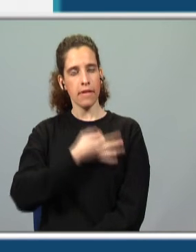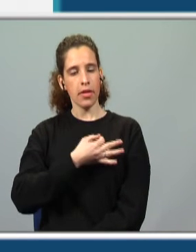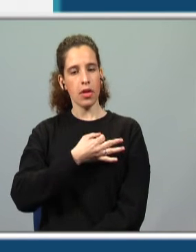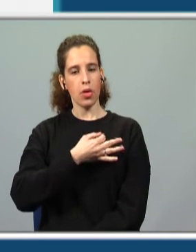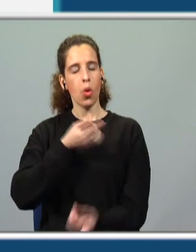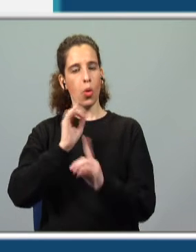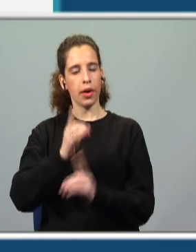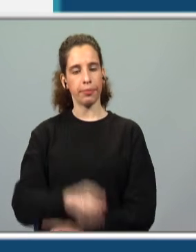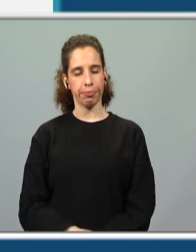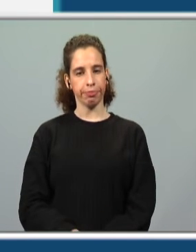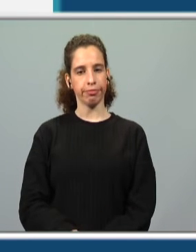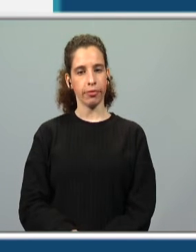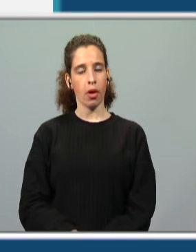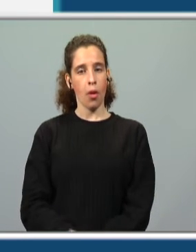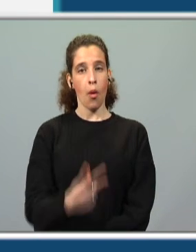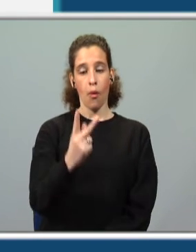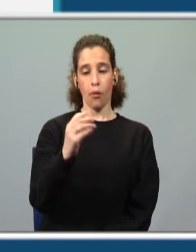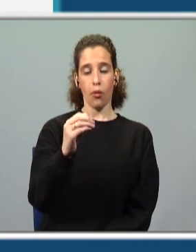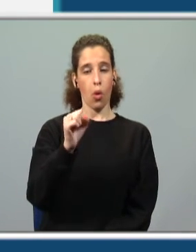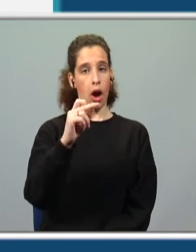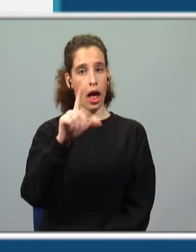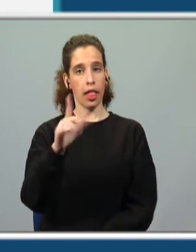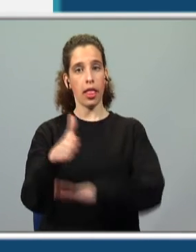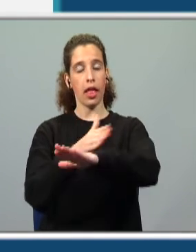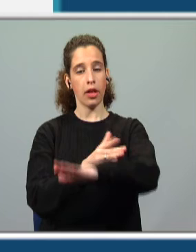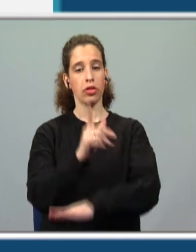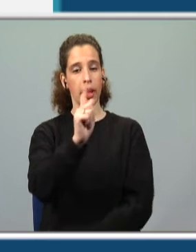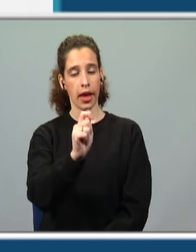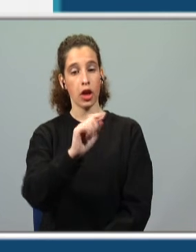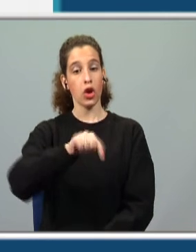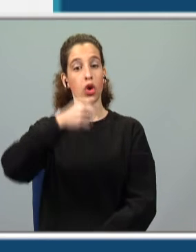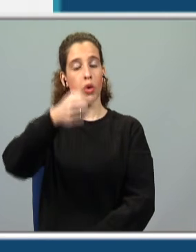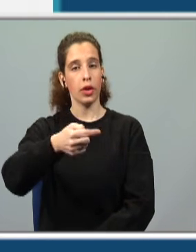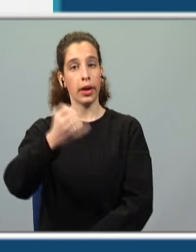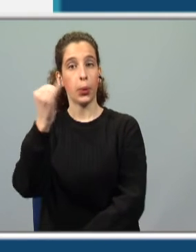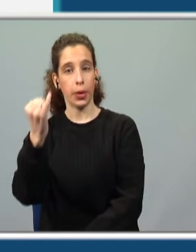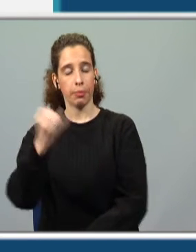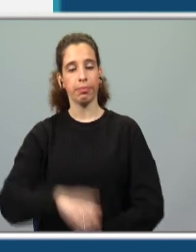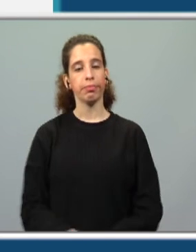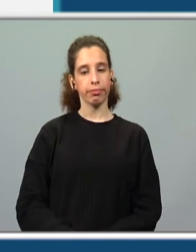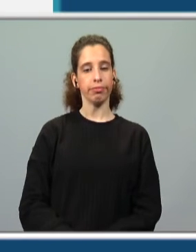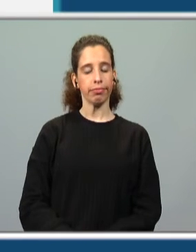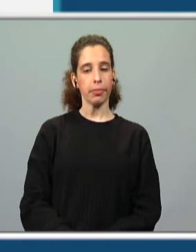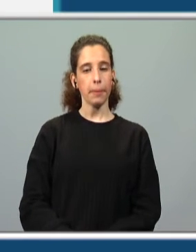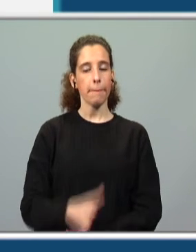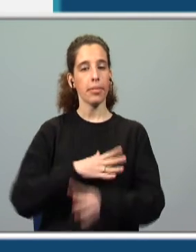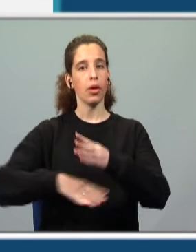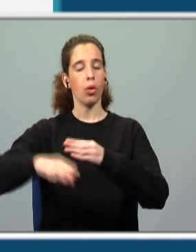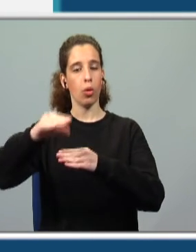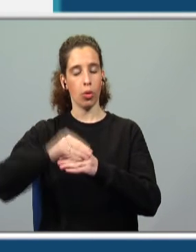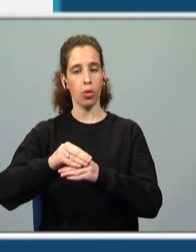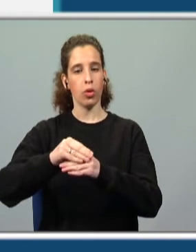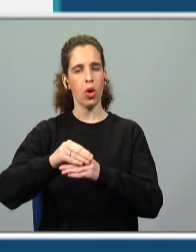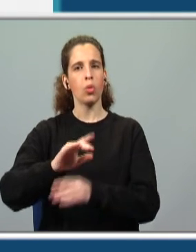o que é que temos uma vogal antes, que é o E, e uma vogal após, que é o I. Então, íamos completar